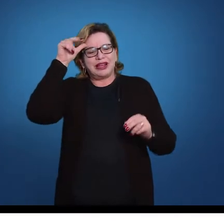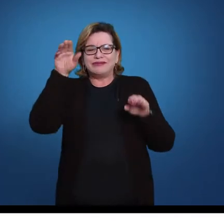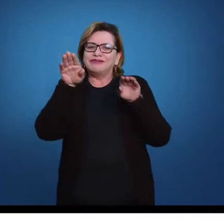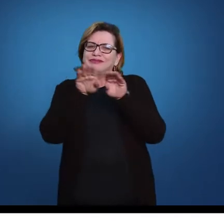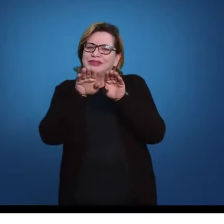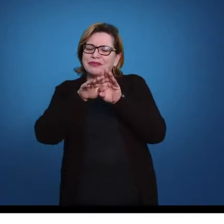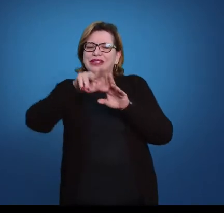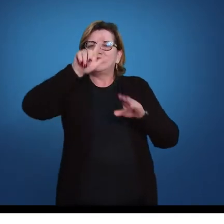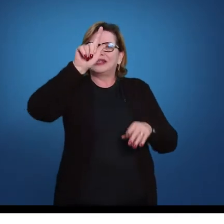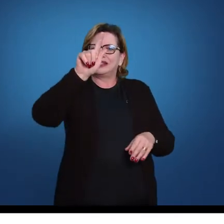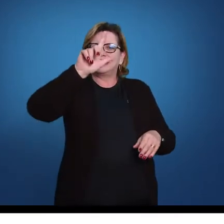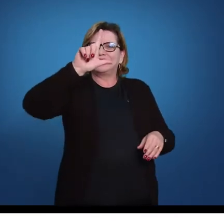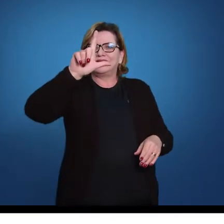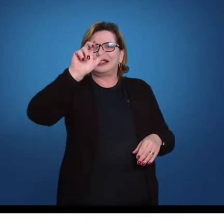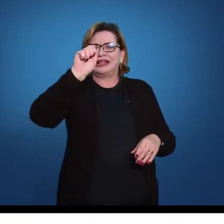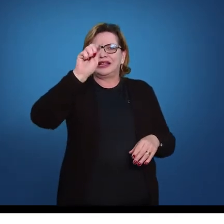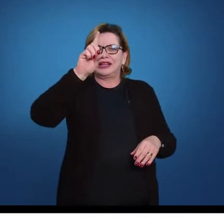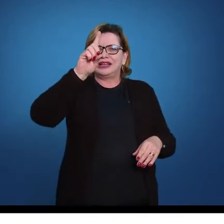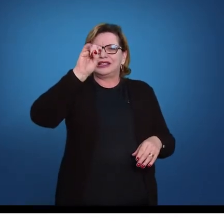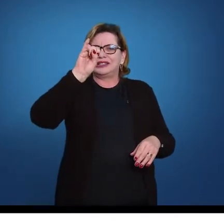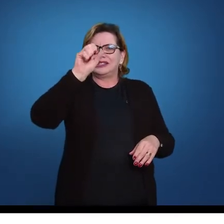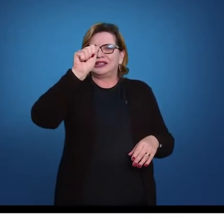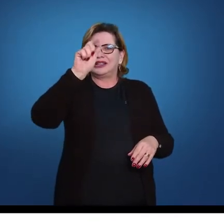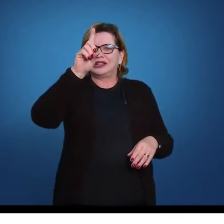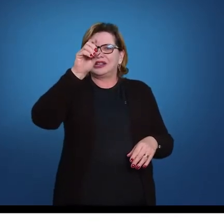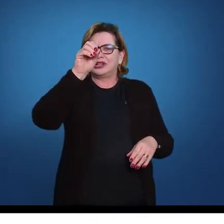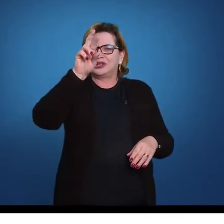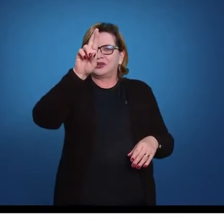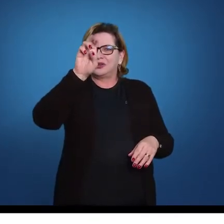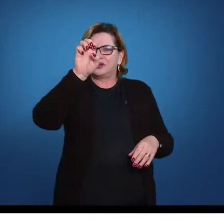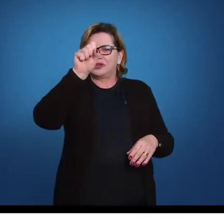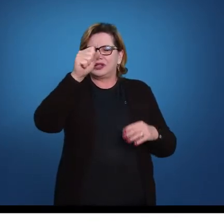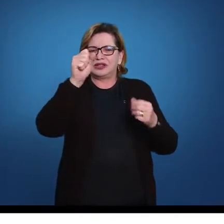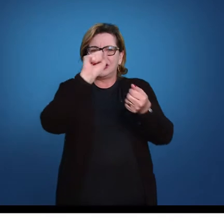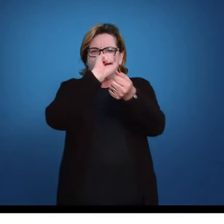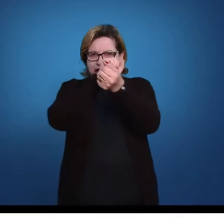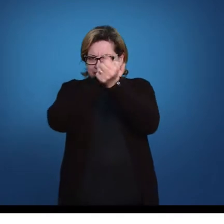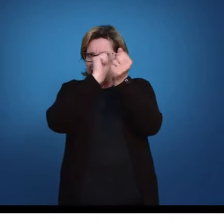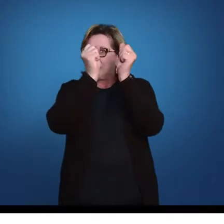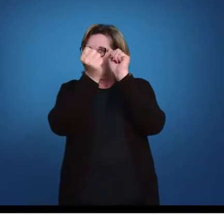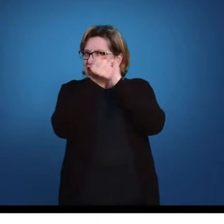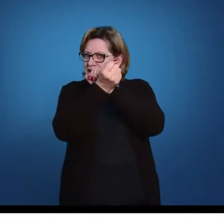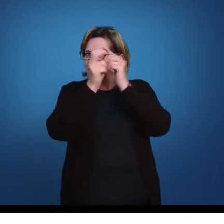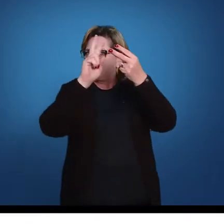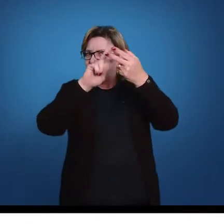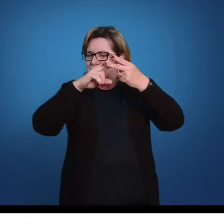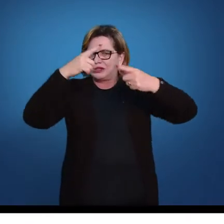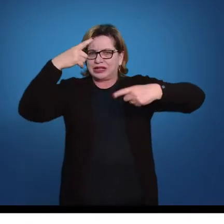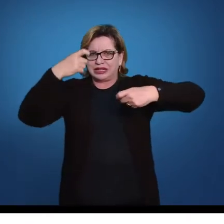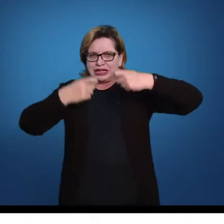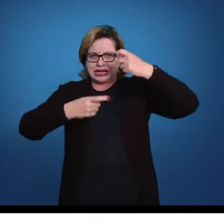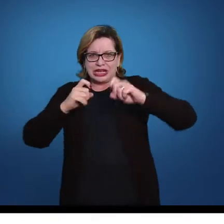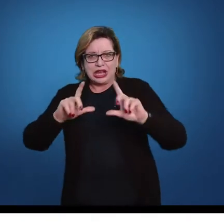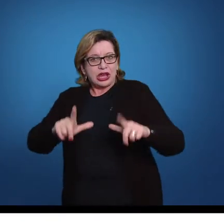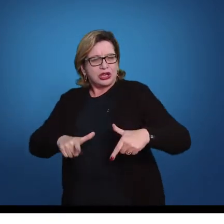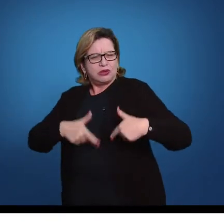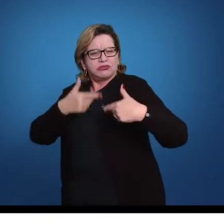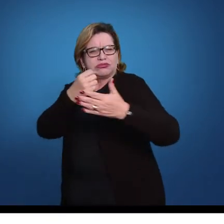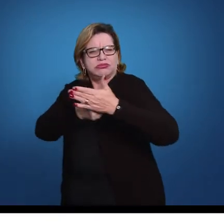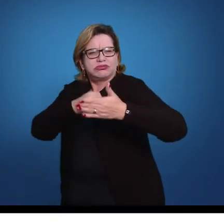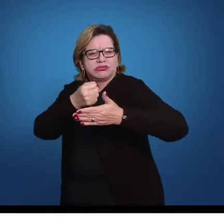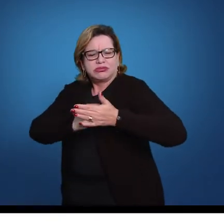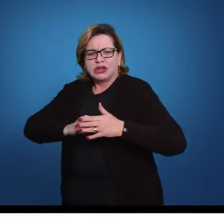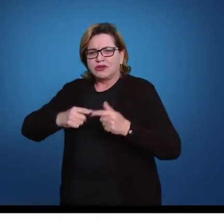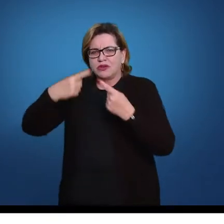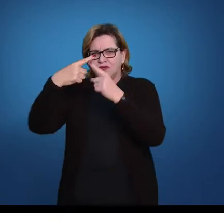escravos, prisioneiros de guerra que lutavam contra animais selvagens ou mesmo entre si.